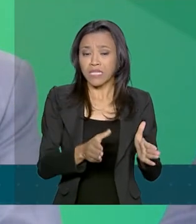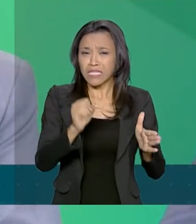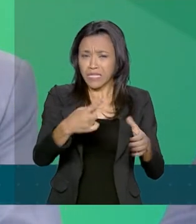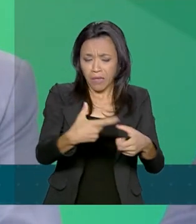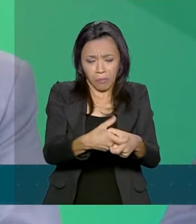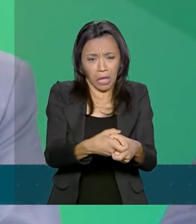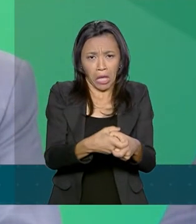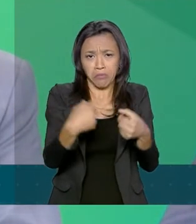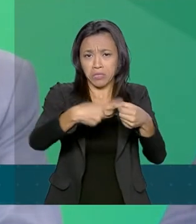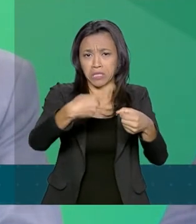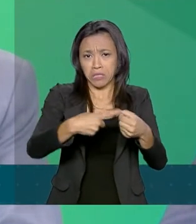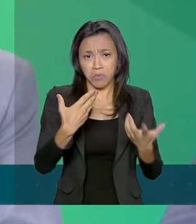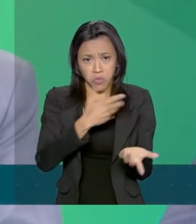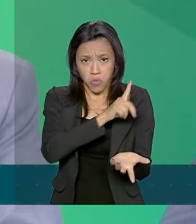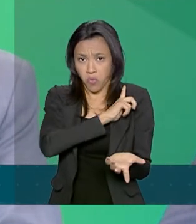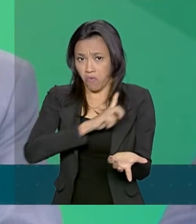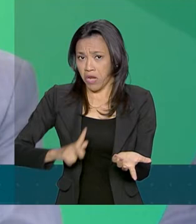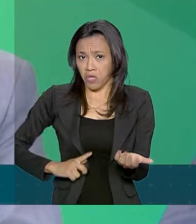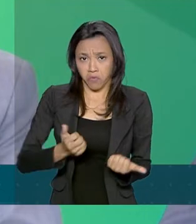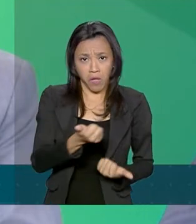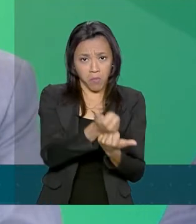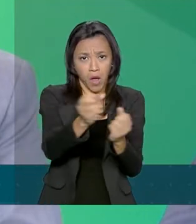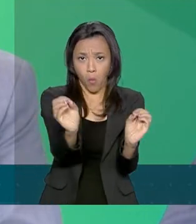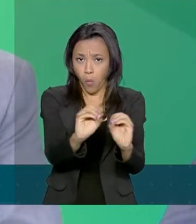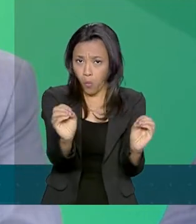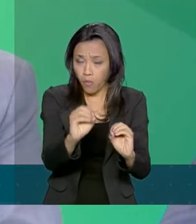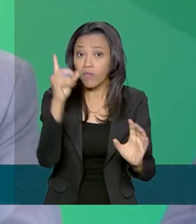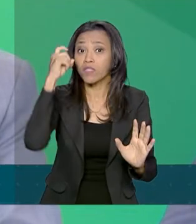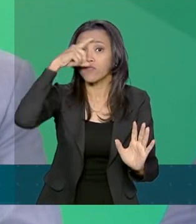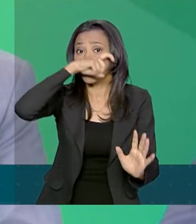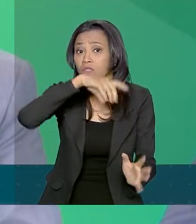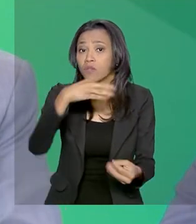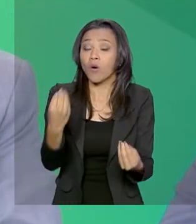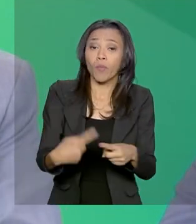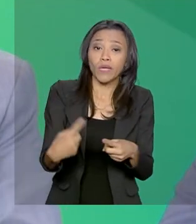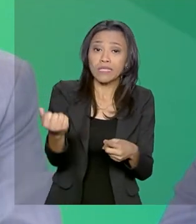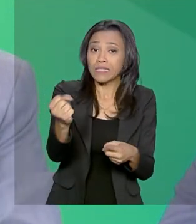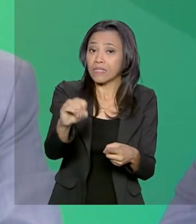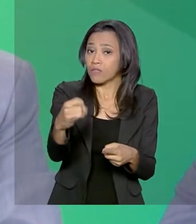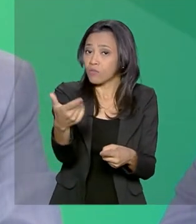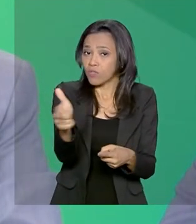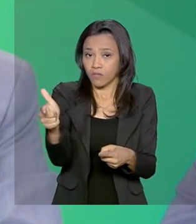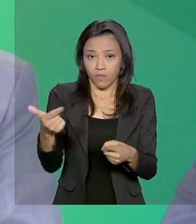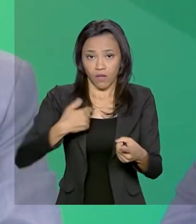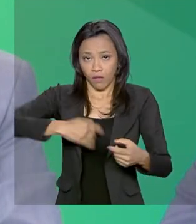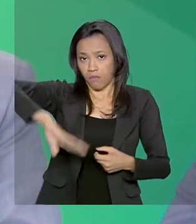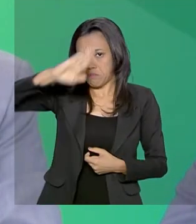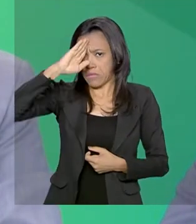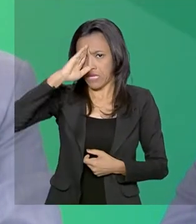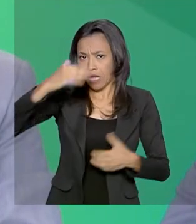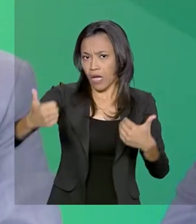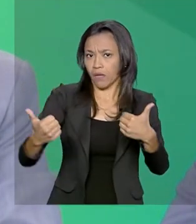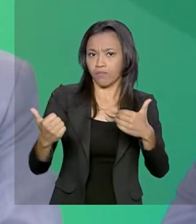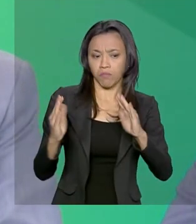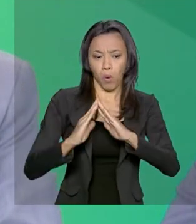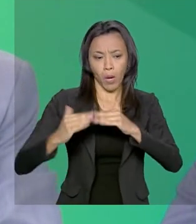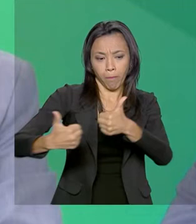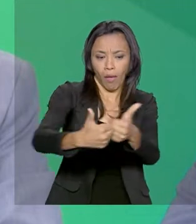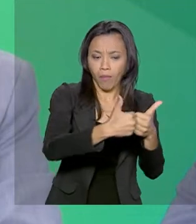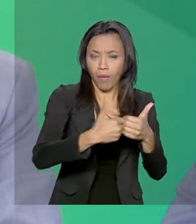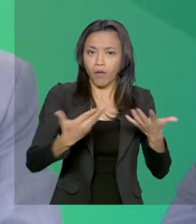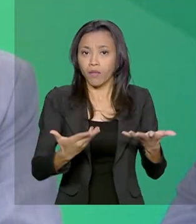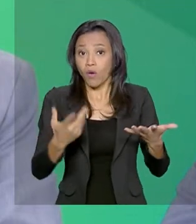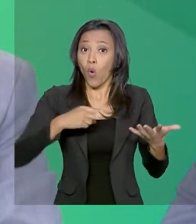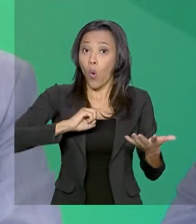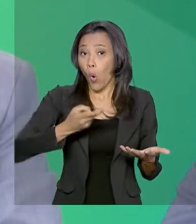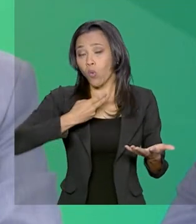vai dar apoio nenhum, fica mais difícil. Porque se eu não tiver militares das forças armadas à disposição naquele município, eu preciso pelo menos de força